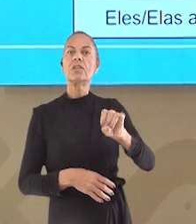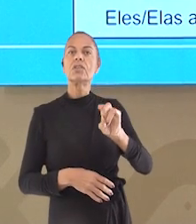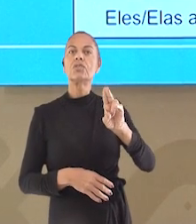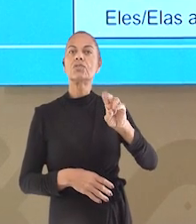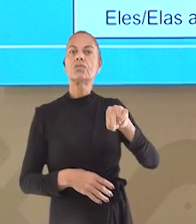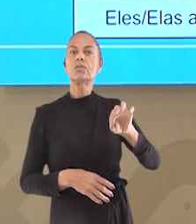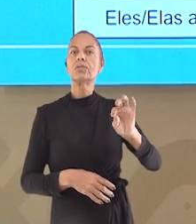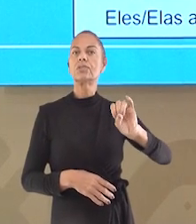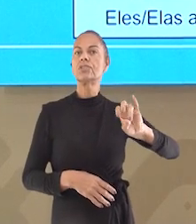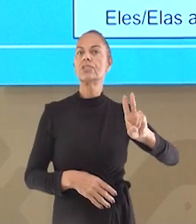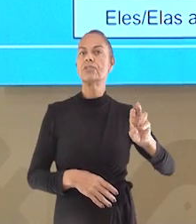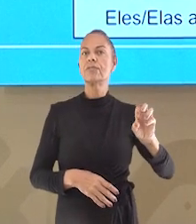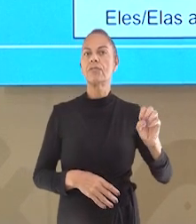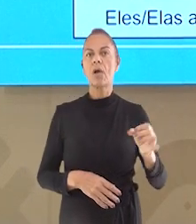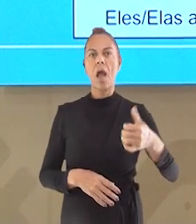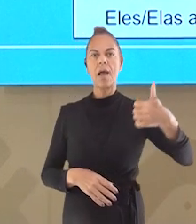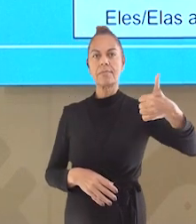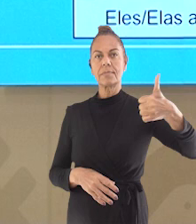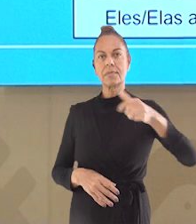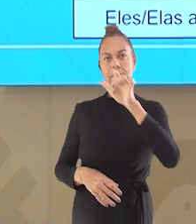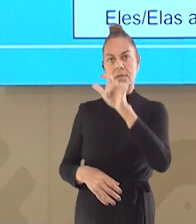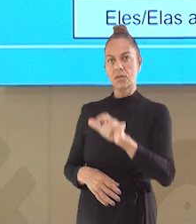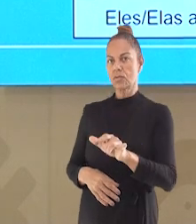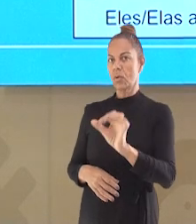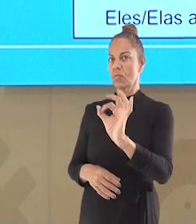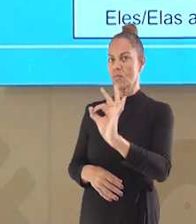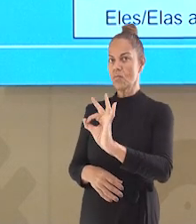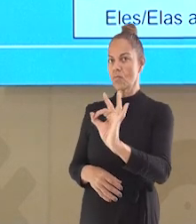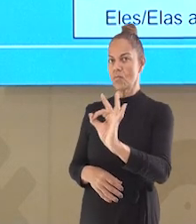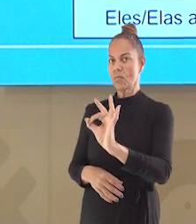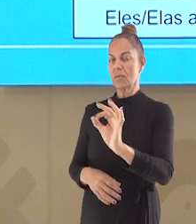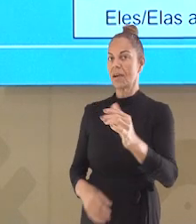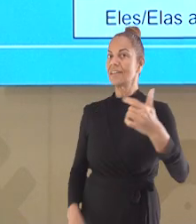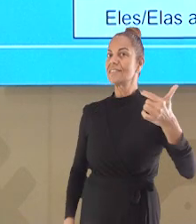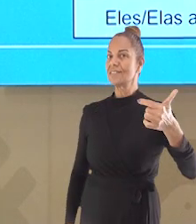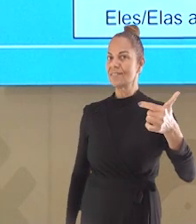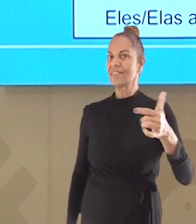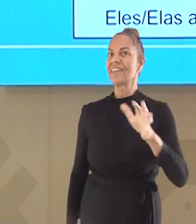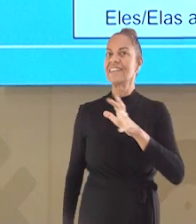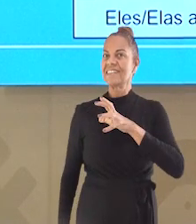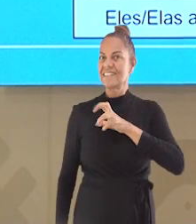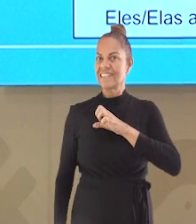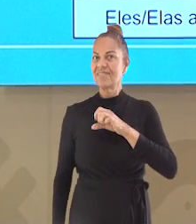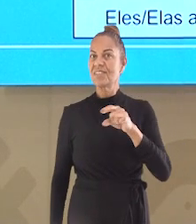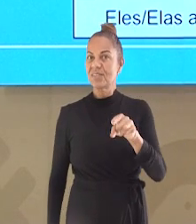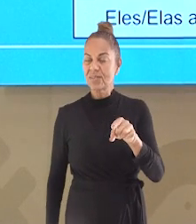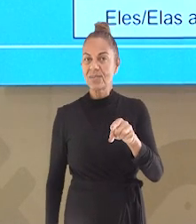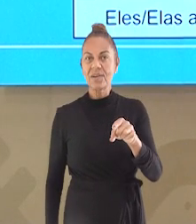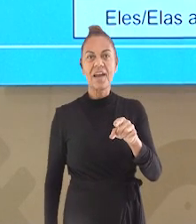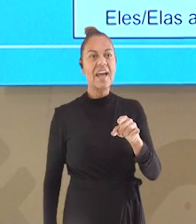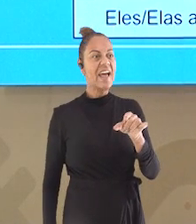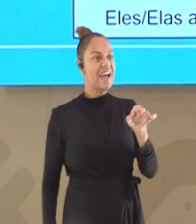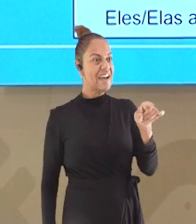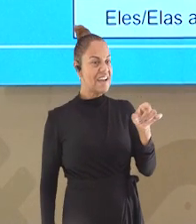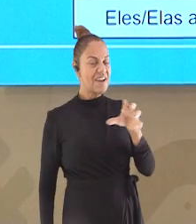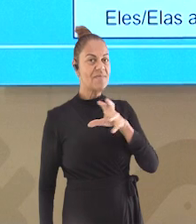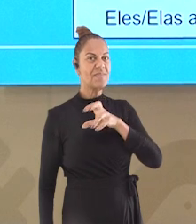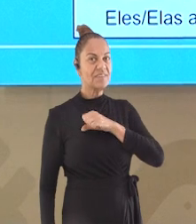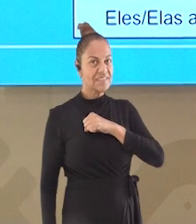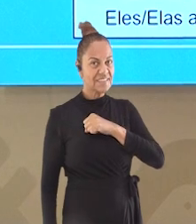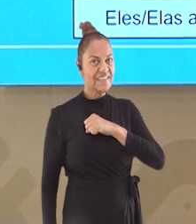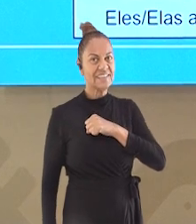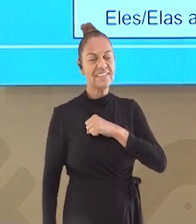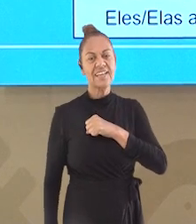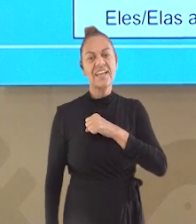do presente do subjuntivo. A primeira pessoa não existe. Então, a partir da segunda pessoa. Amo a tu,